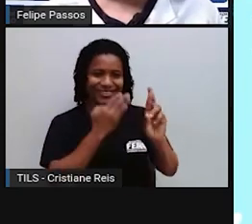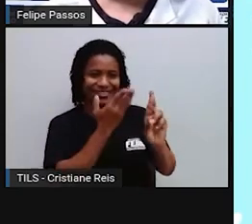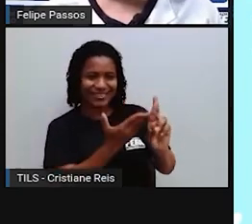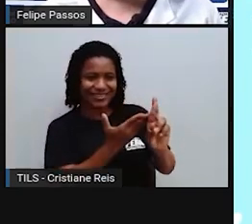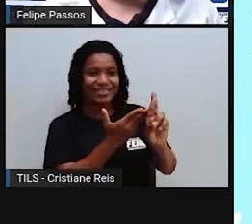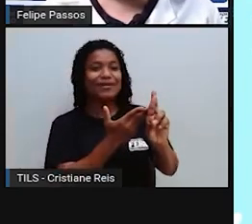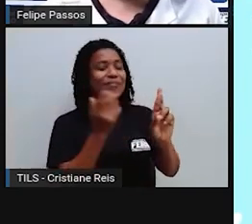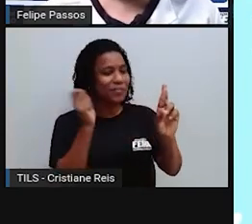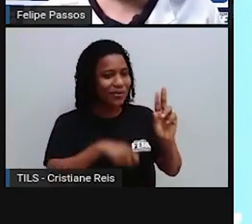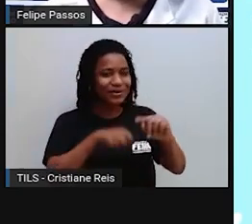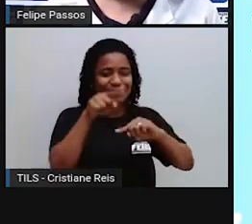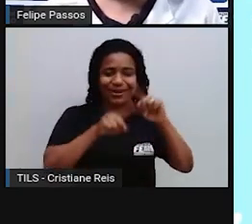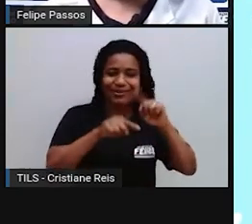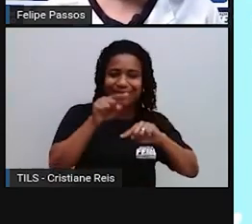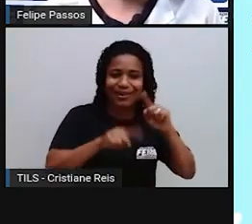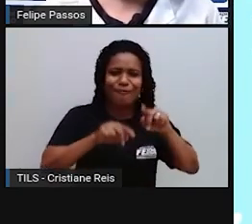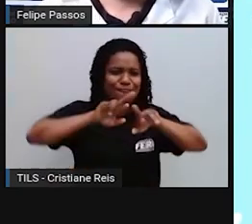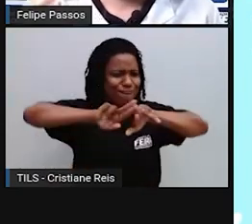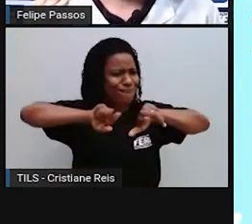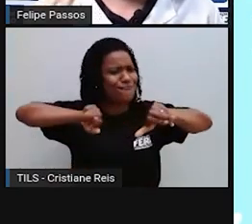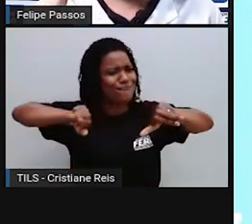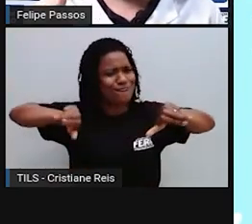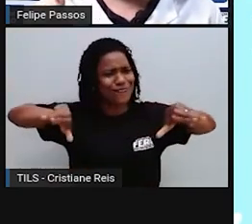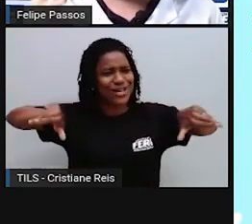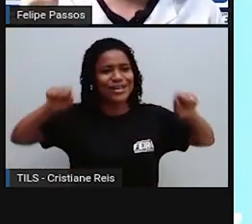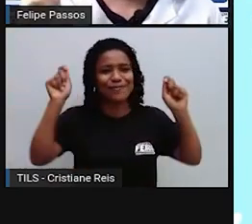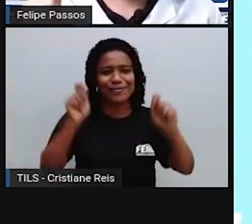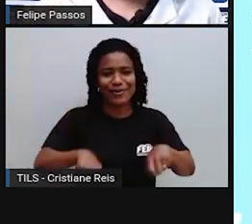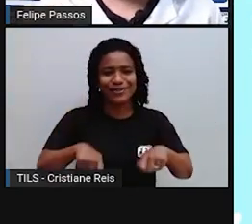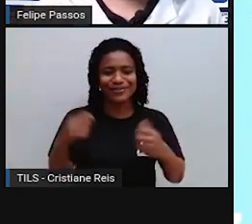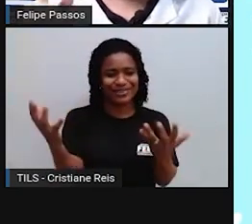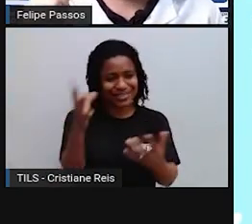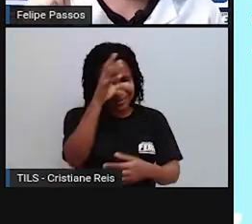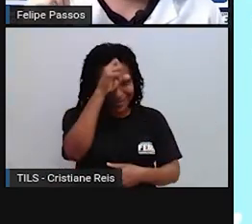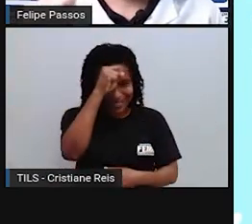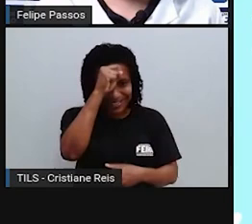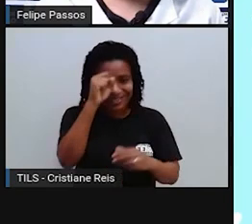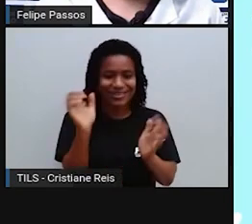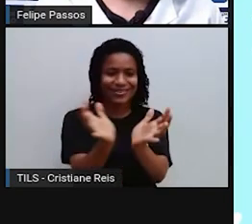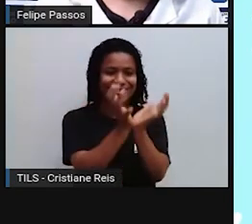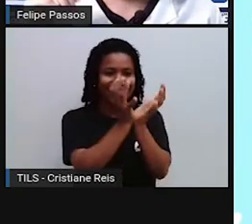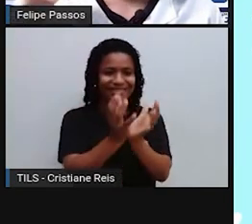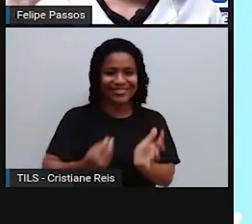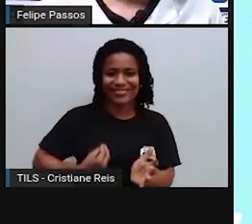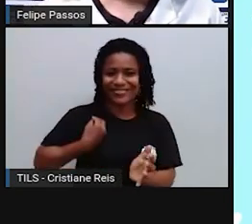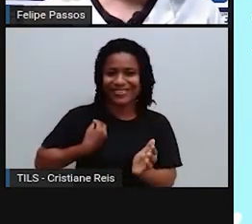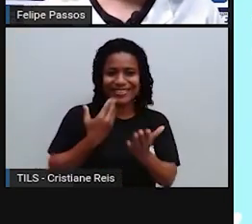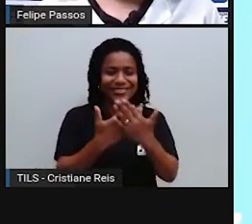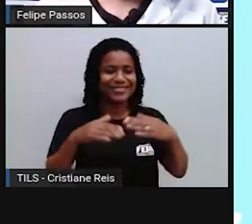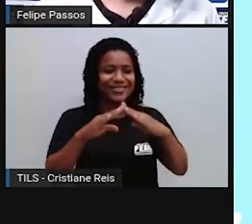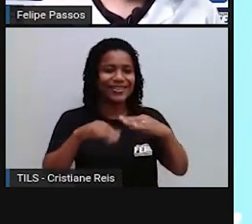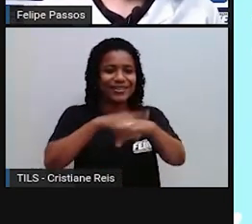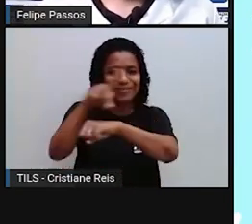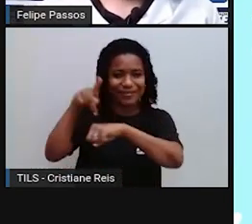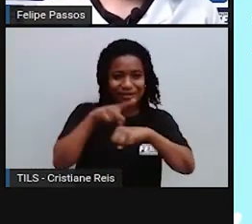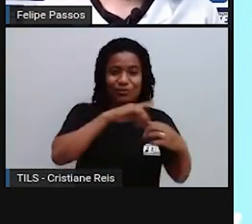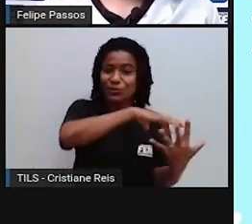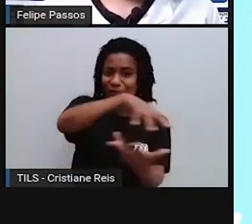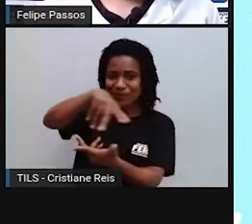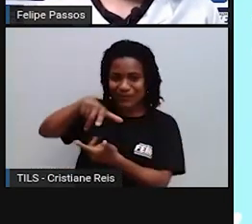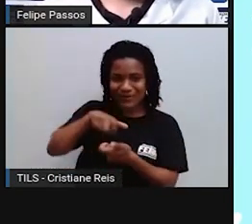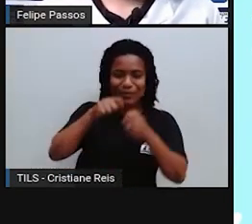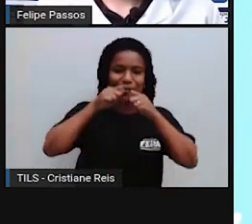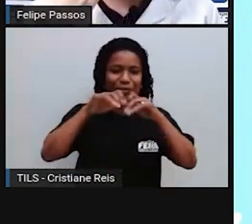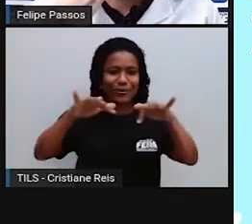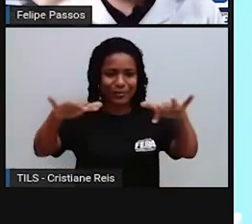discutido, muita coisa para ser colocado em prática na sua vida, na sua comunidade, na sua escola, no nosso país e no mundo. Tá